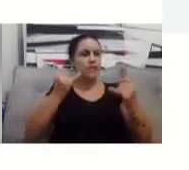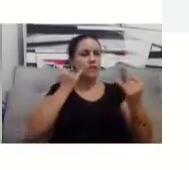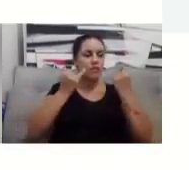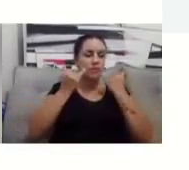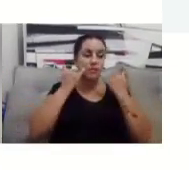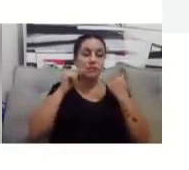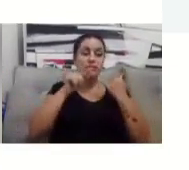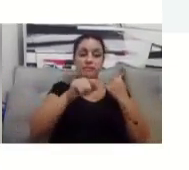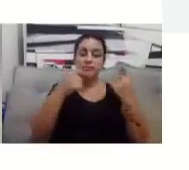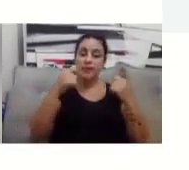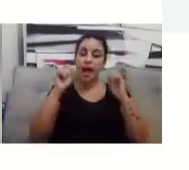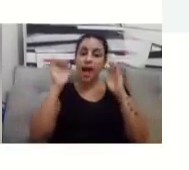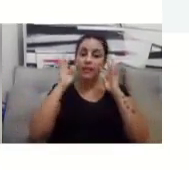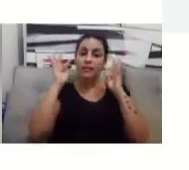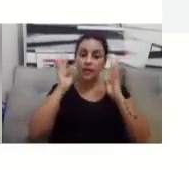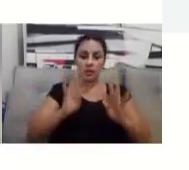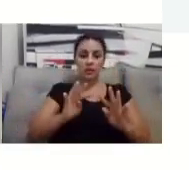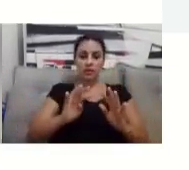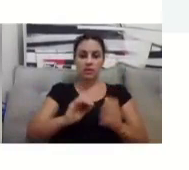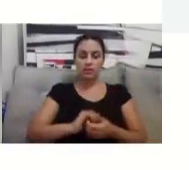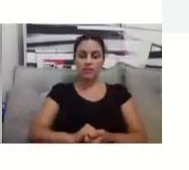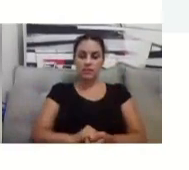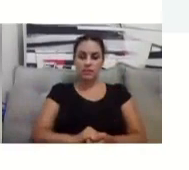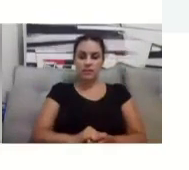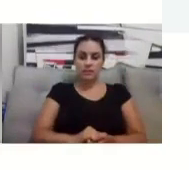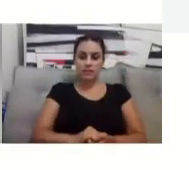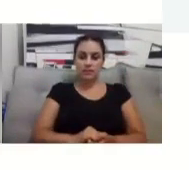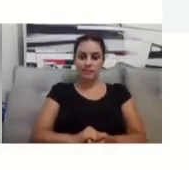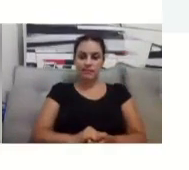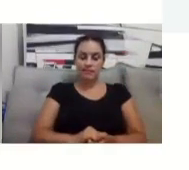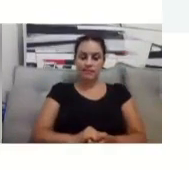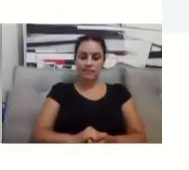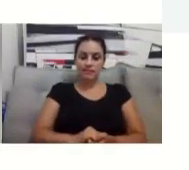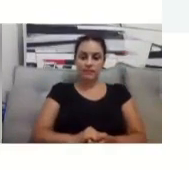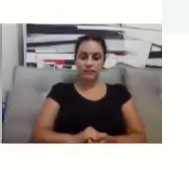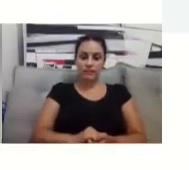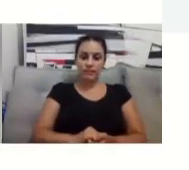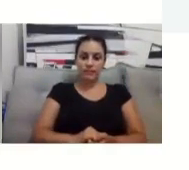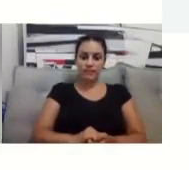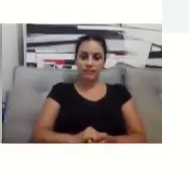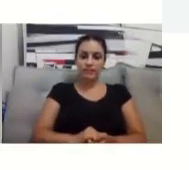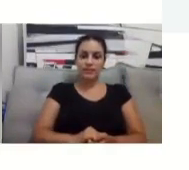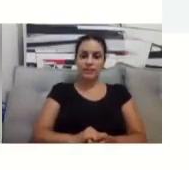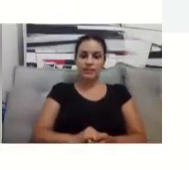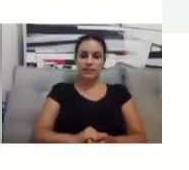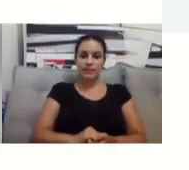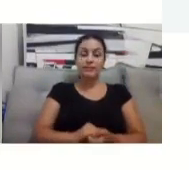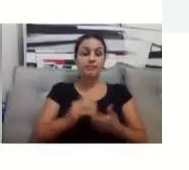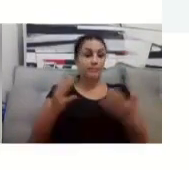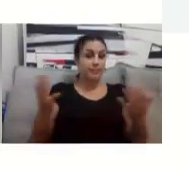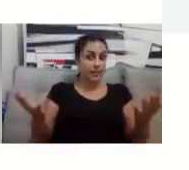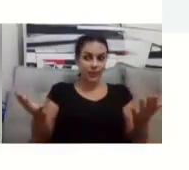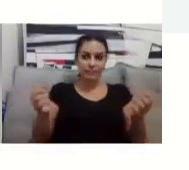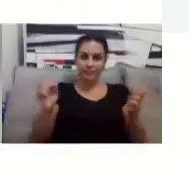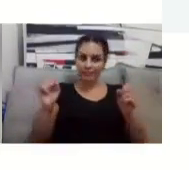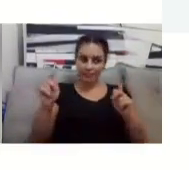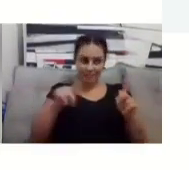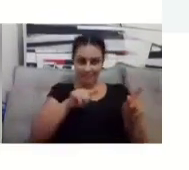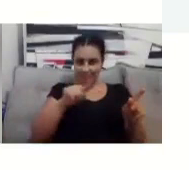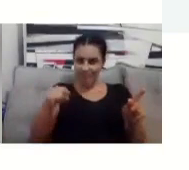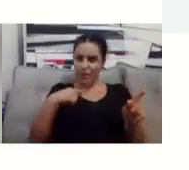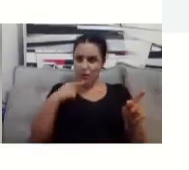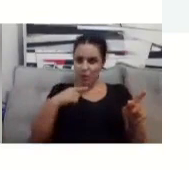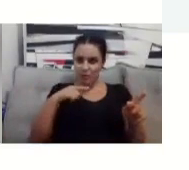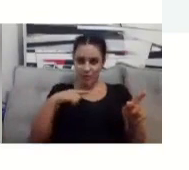Isso aí. Bom, é isso, mais alguma pergunta? Fiquem à vontade, essa é a hora,